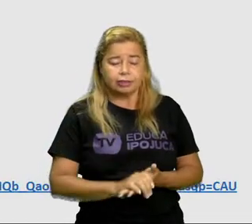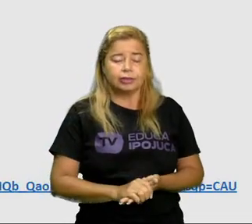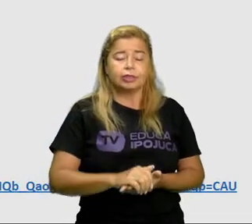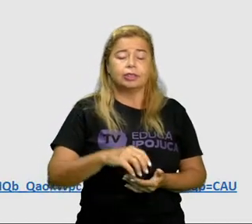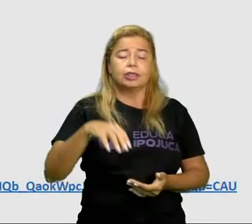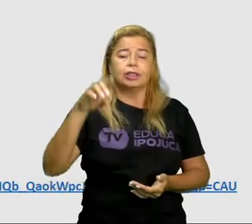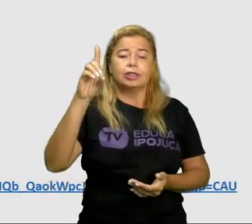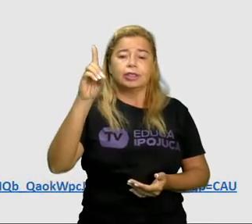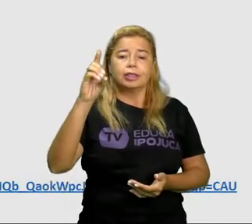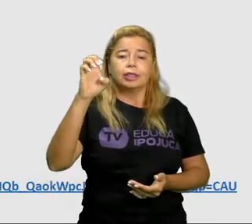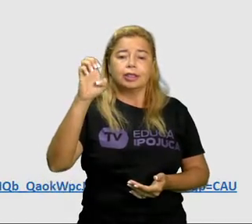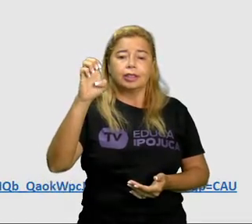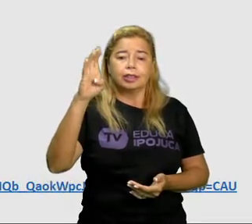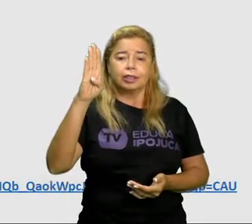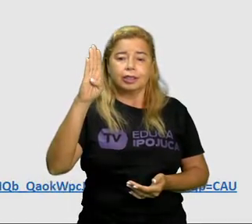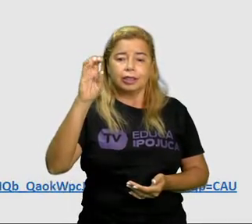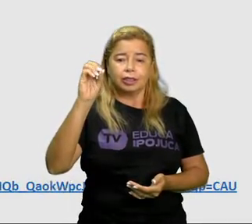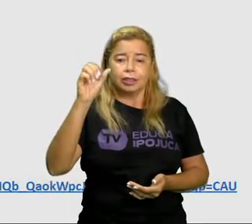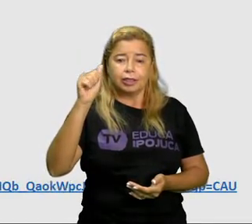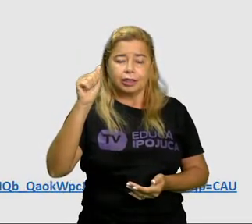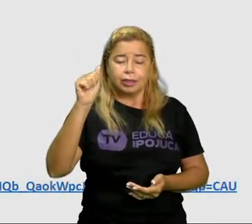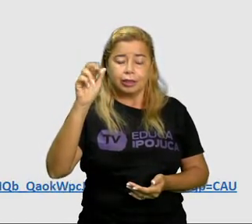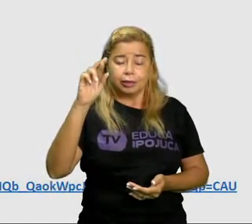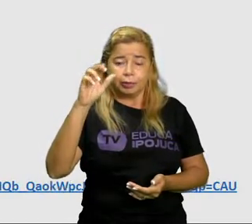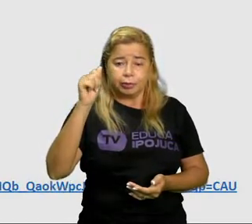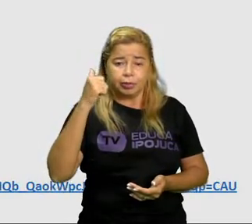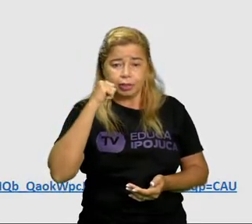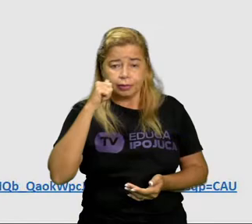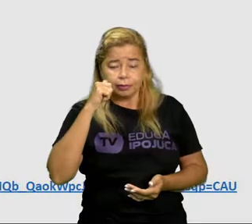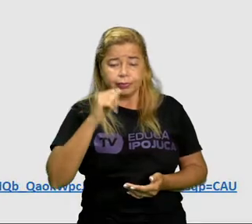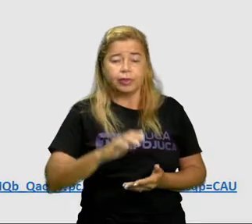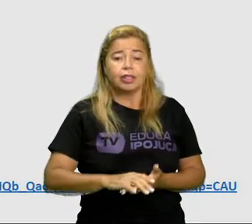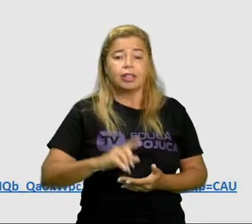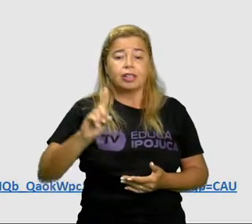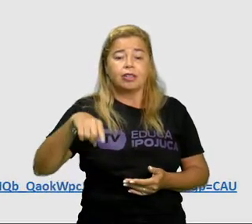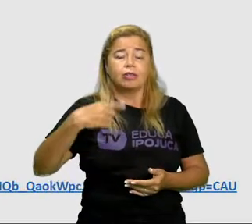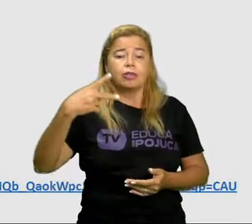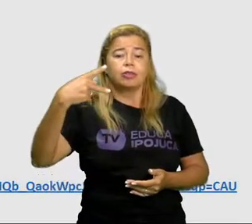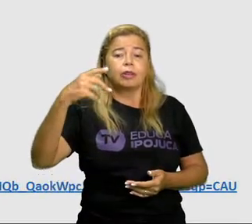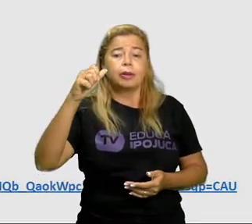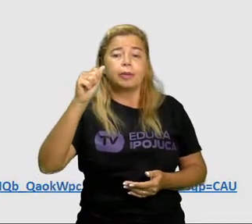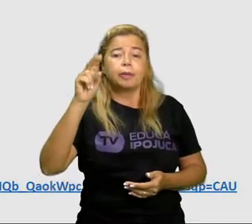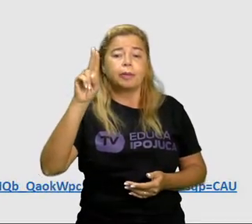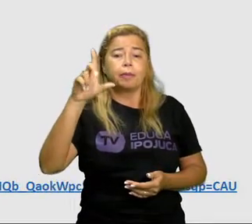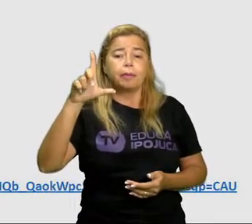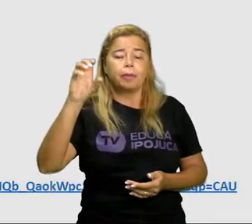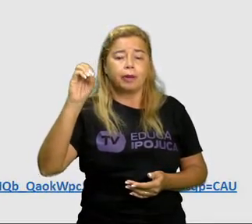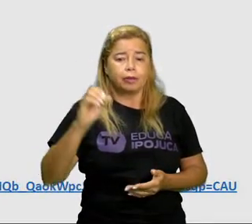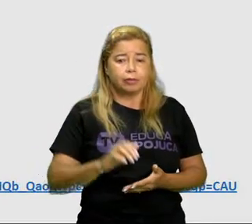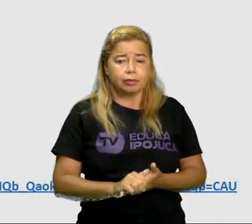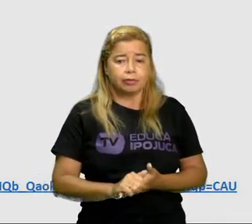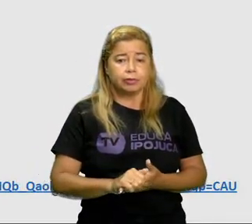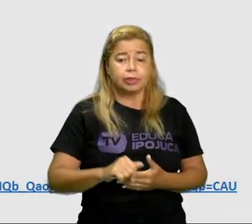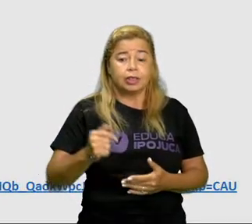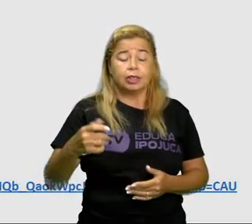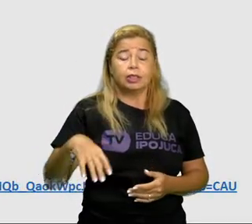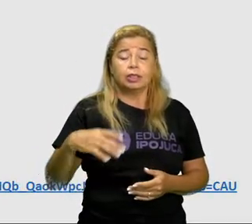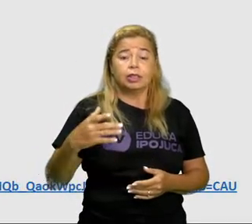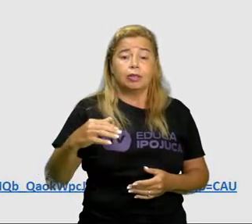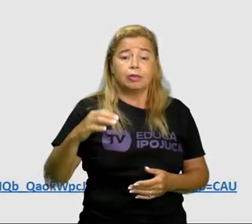Observe que a altura de cada um deles é diferente. O Carlos é o maior,